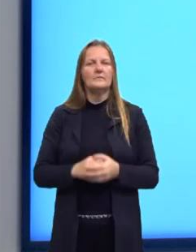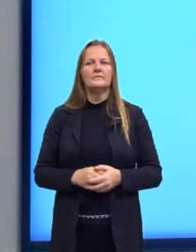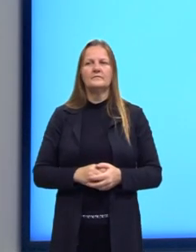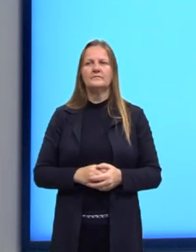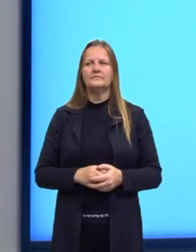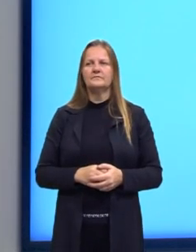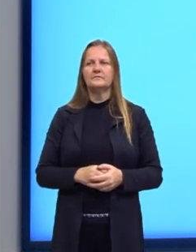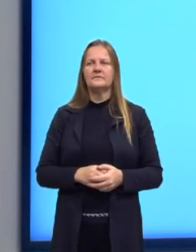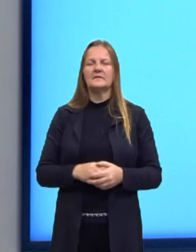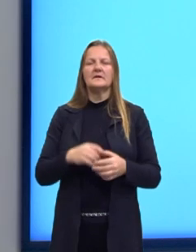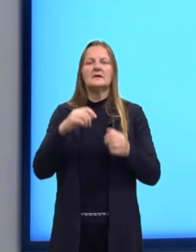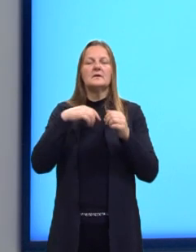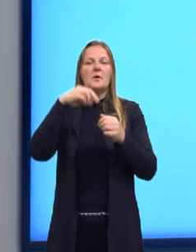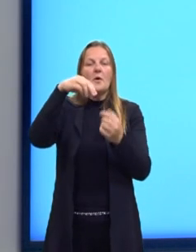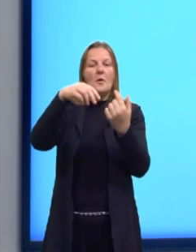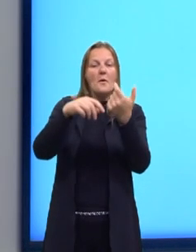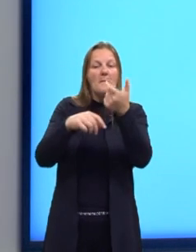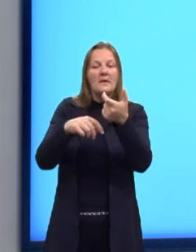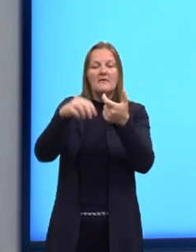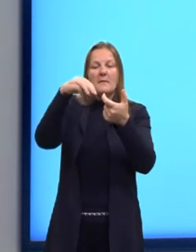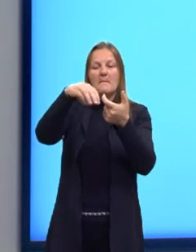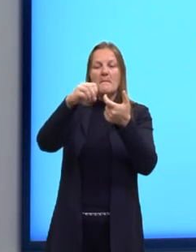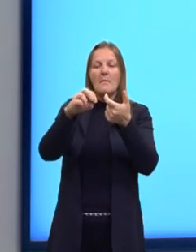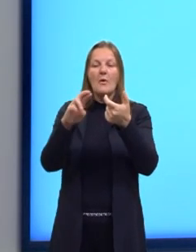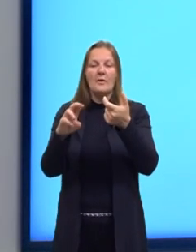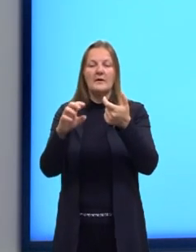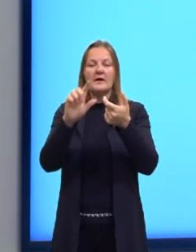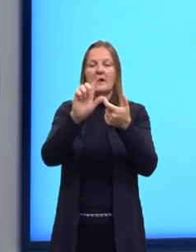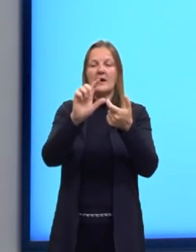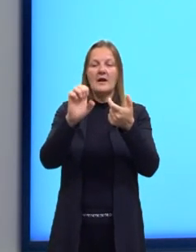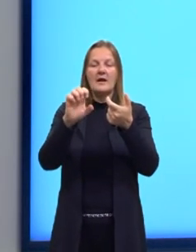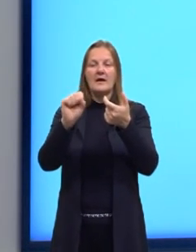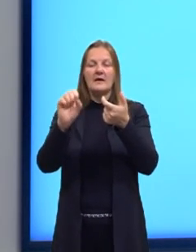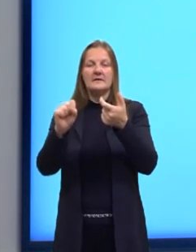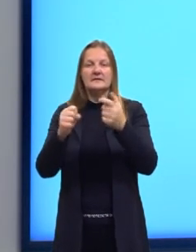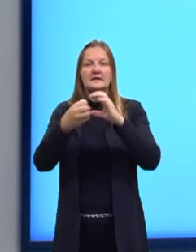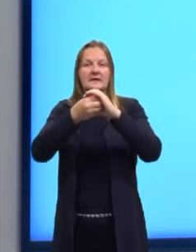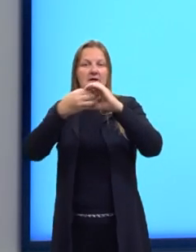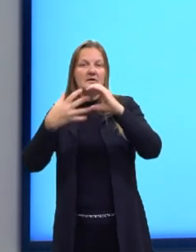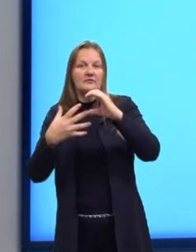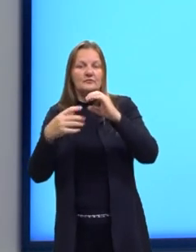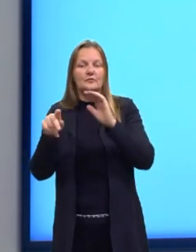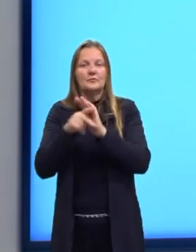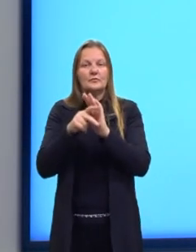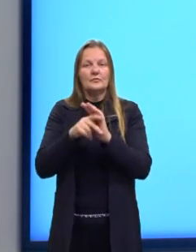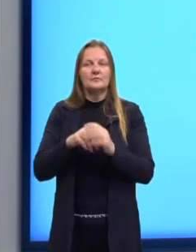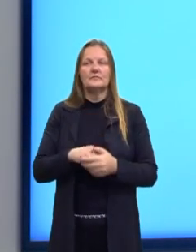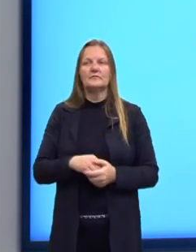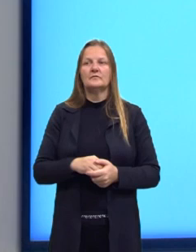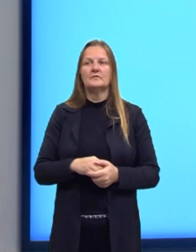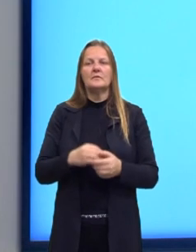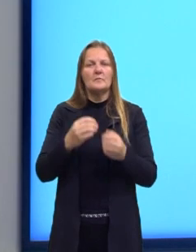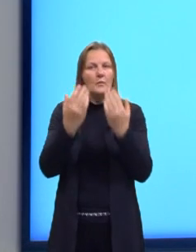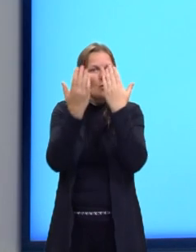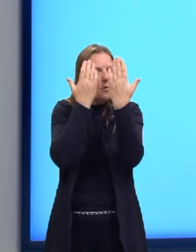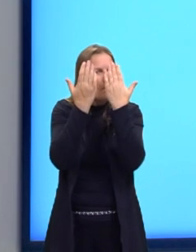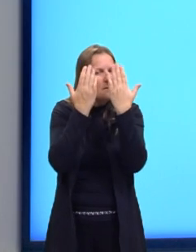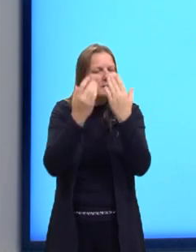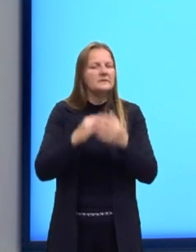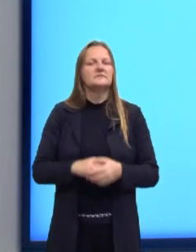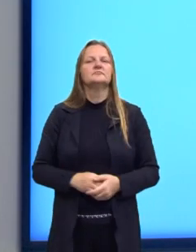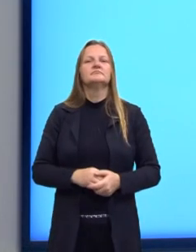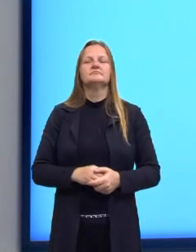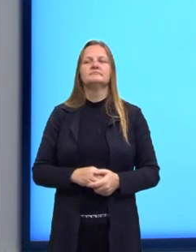Se ele terminou em more ou em less, vem um adjetivo e tem o then, mais um comparativo.